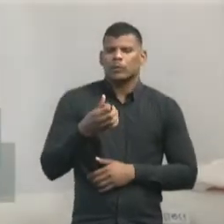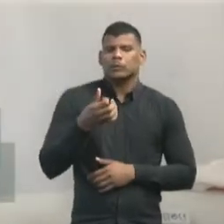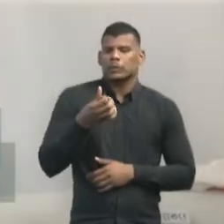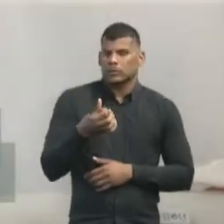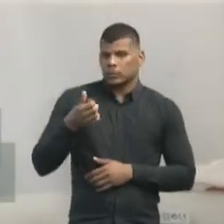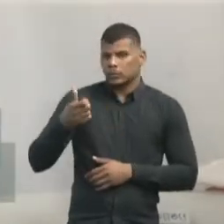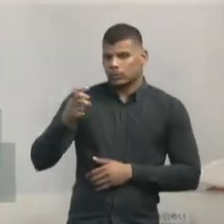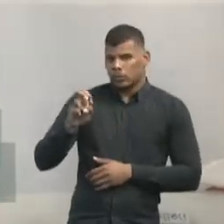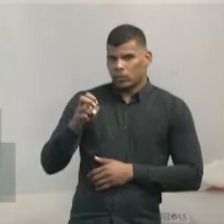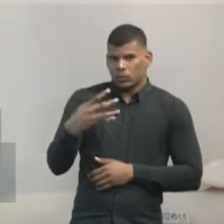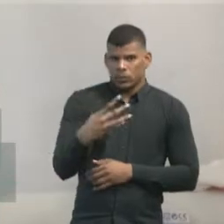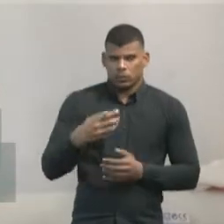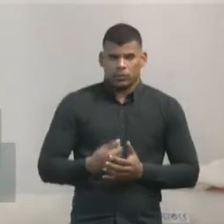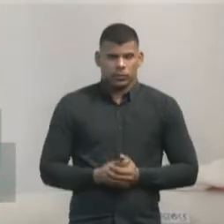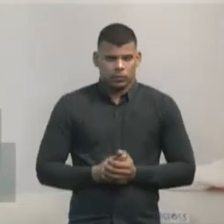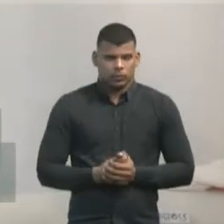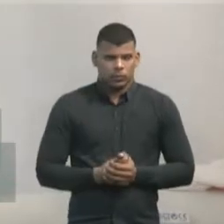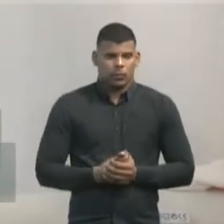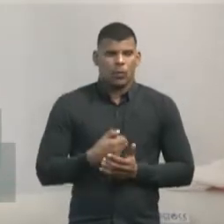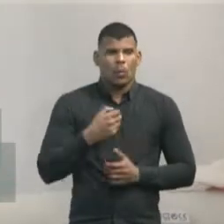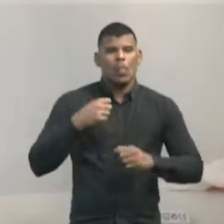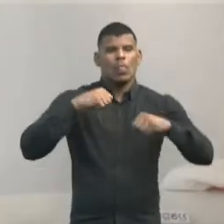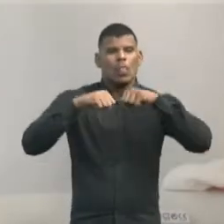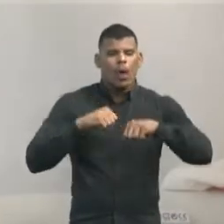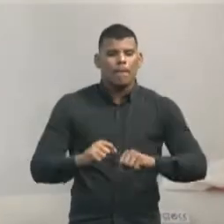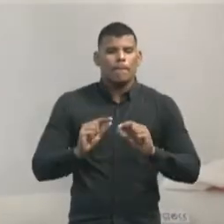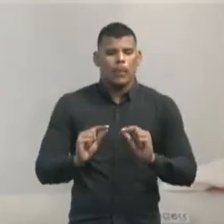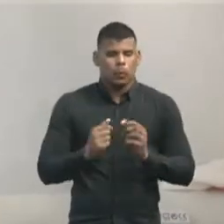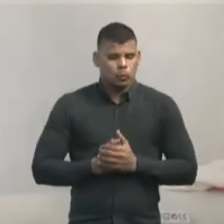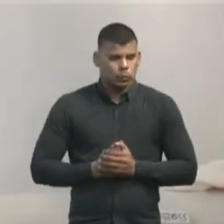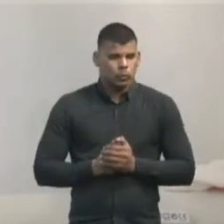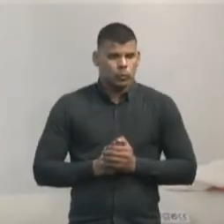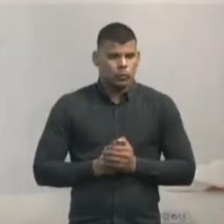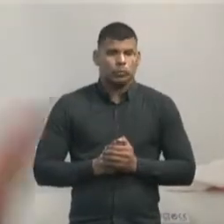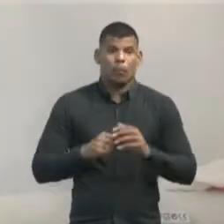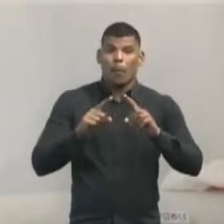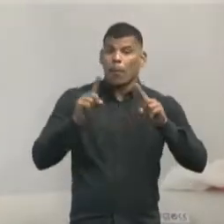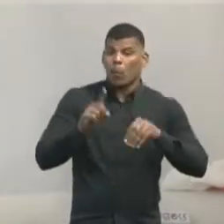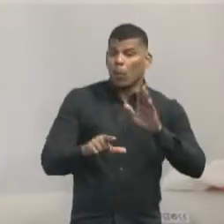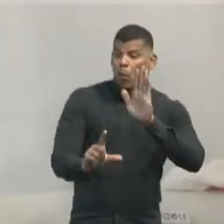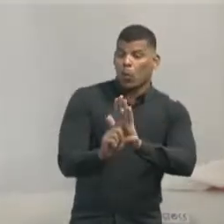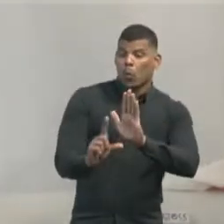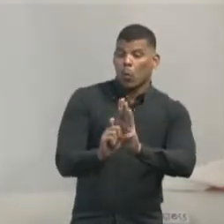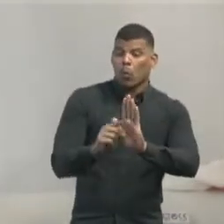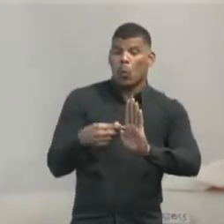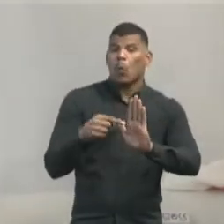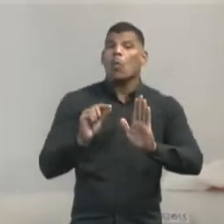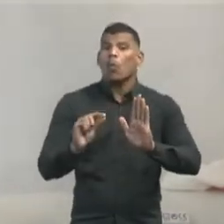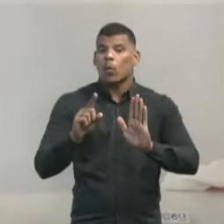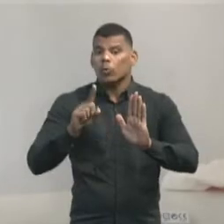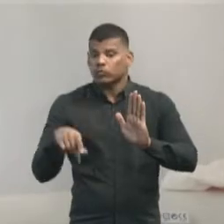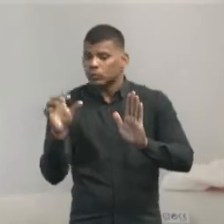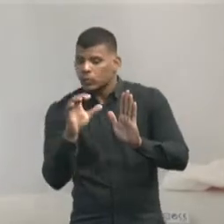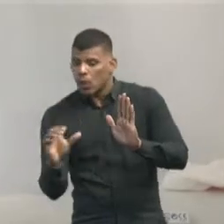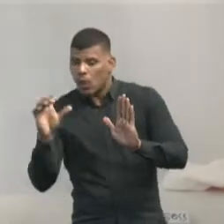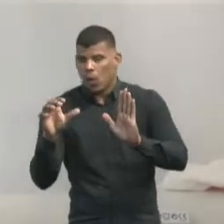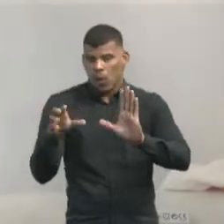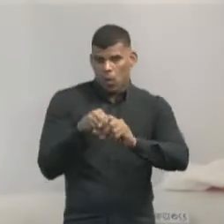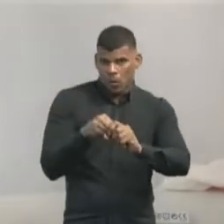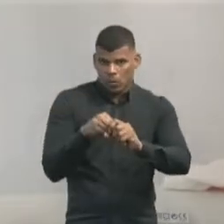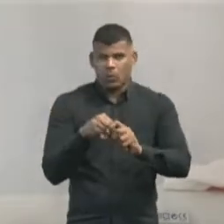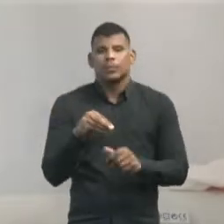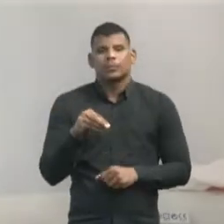direitos aos animais. Esse projeto de lei tem uma grande importância, pois está baseado em evidências científicas, que